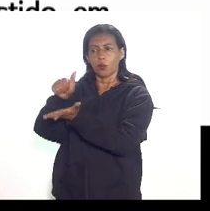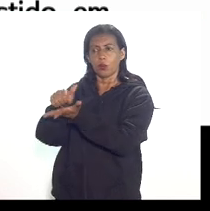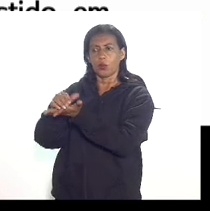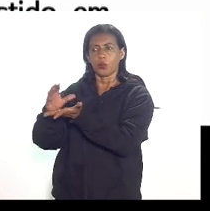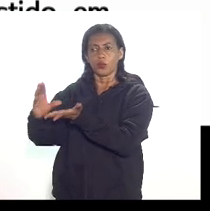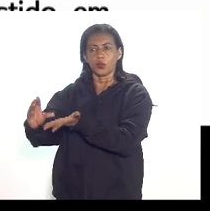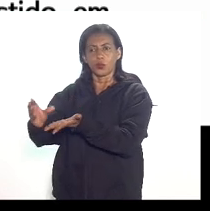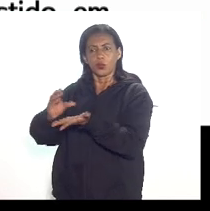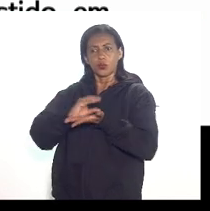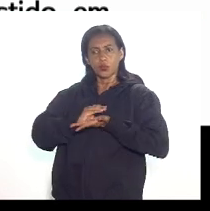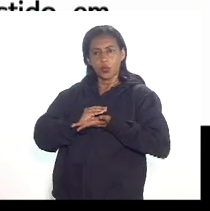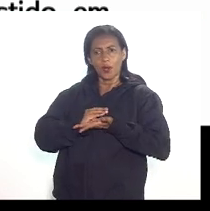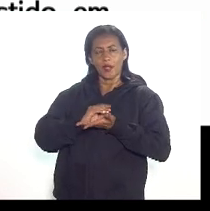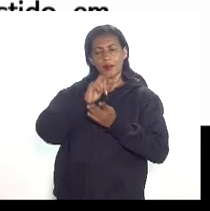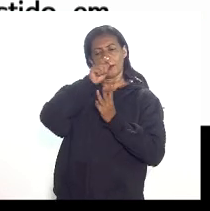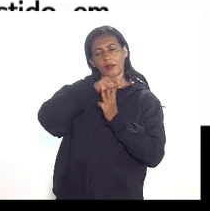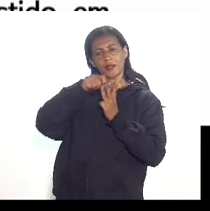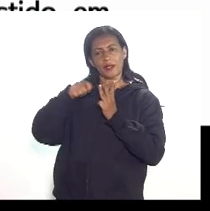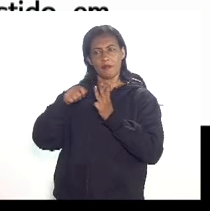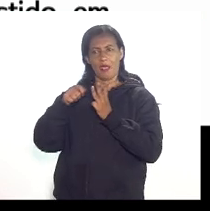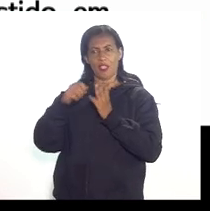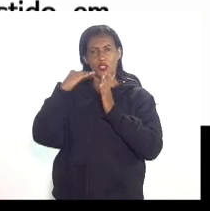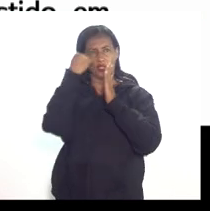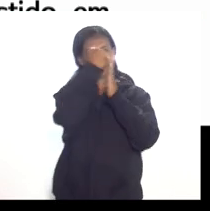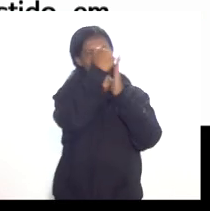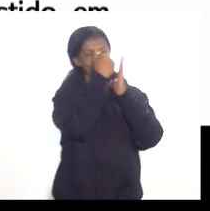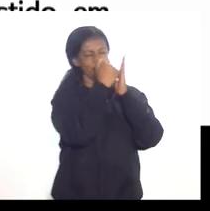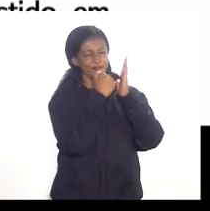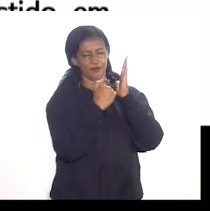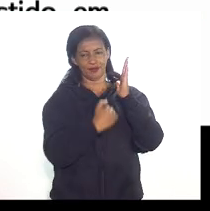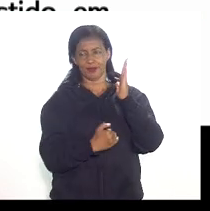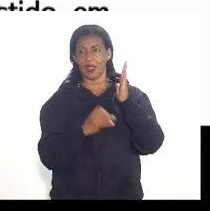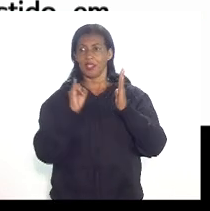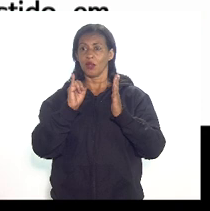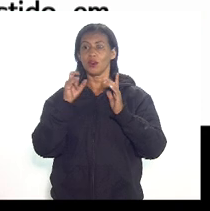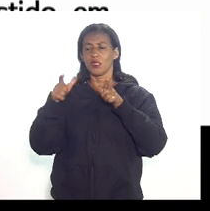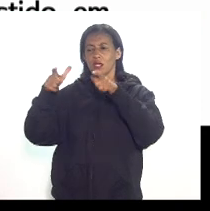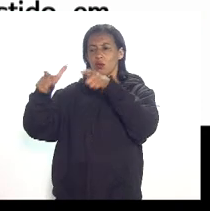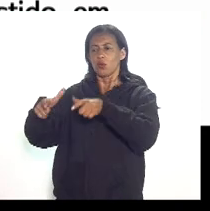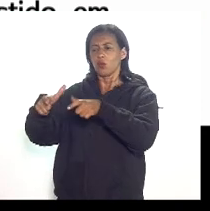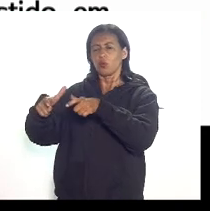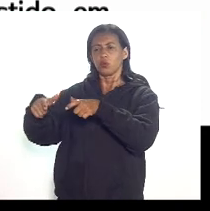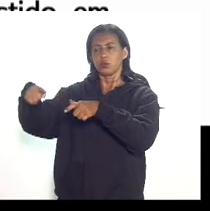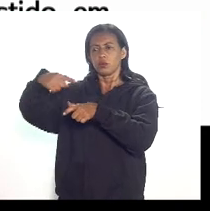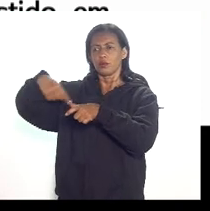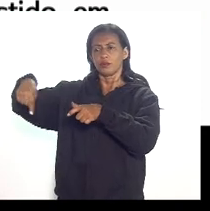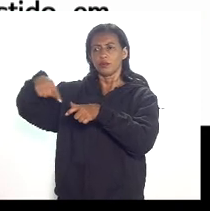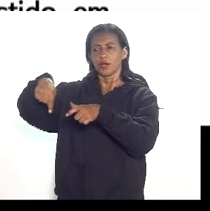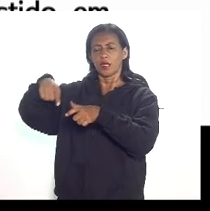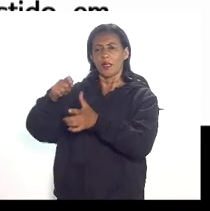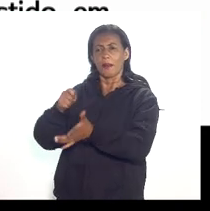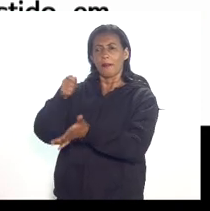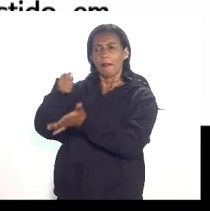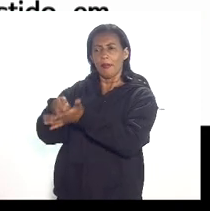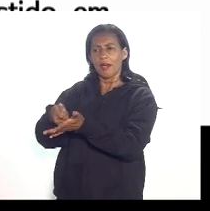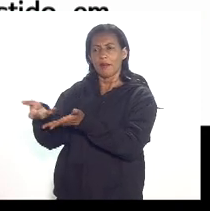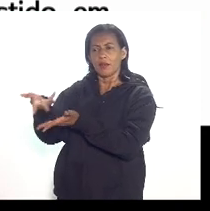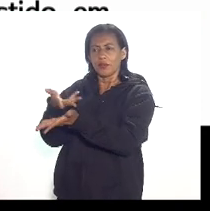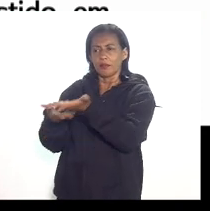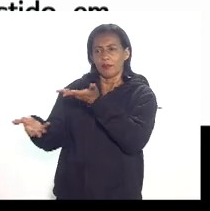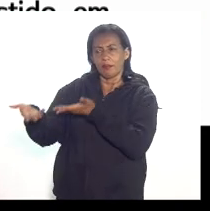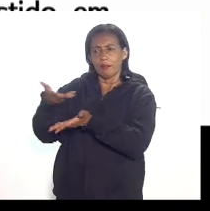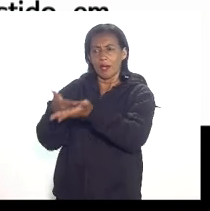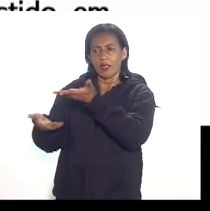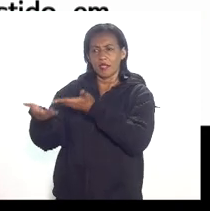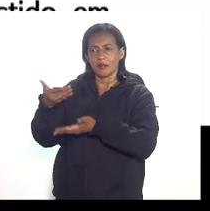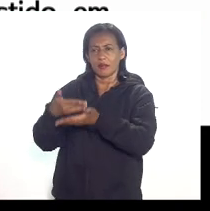qualquer trimestre do ano calendário então se se um determinado campo estiver sujeito a pagamento de participação especial em